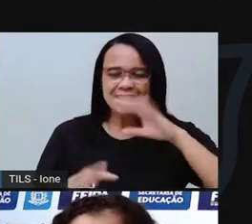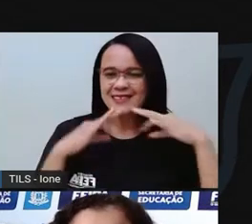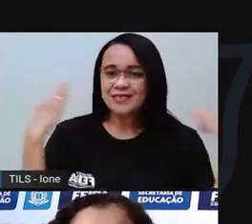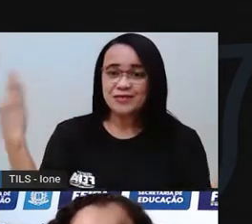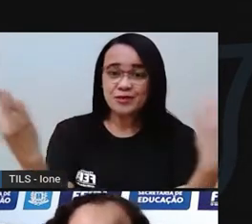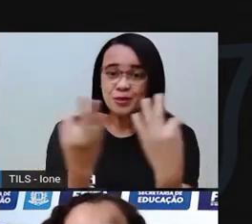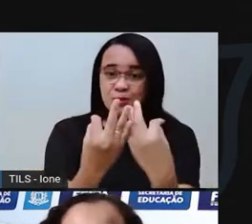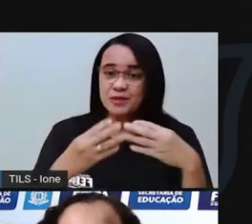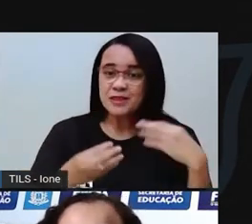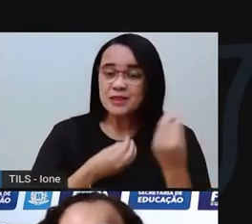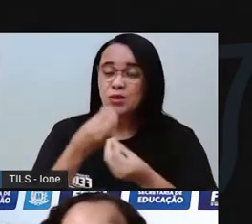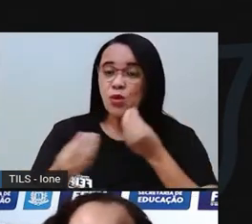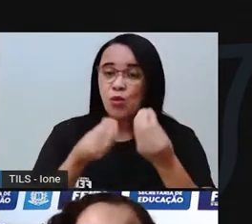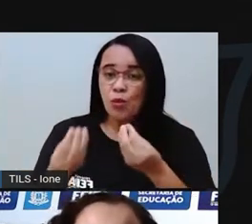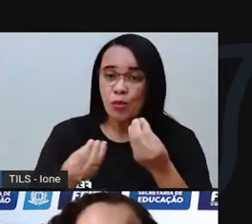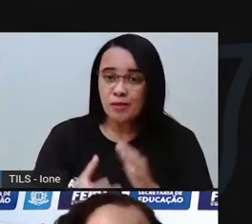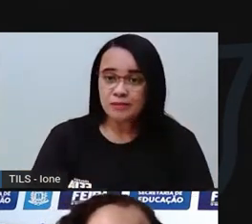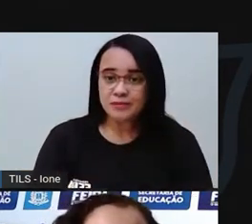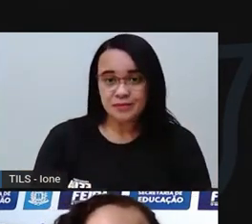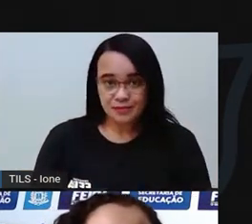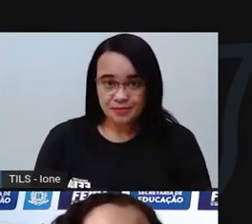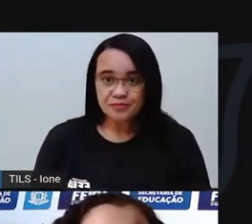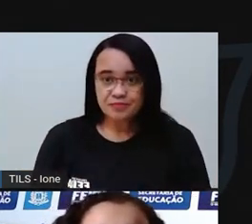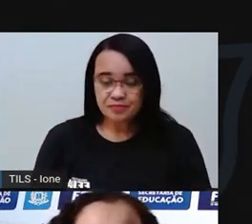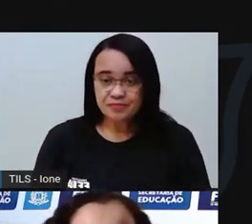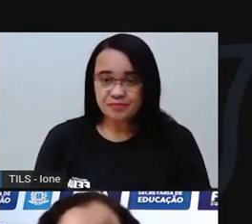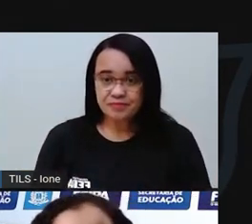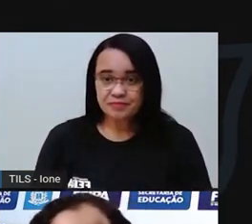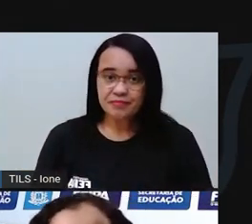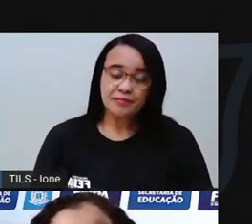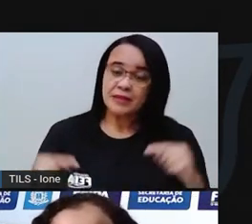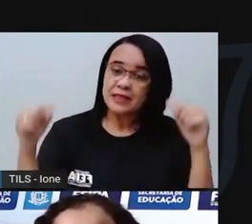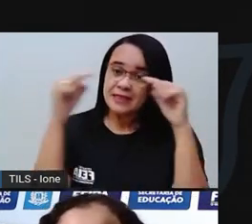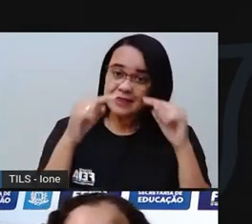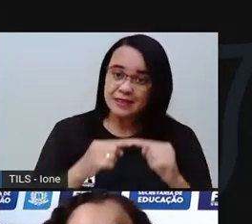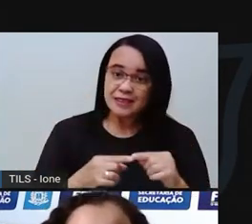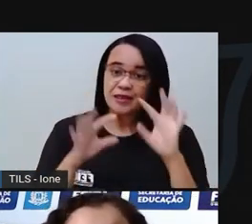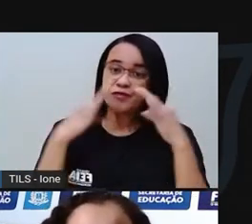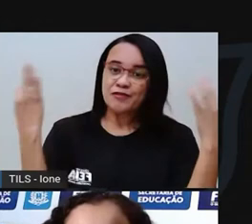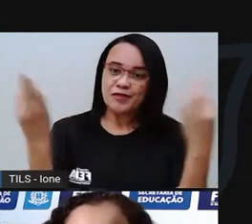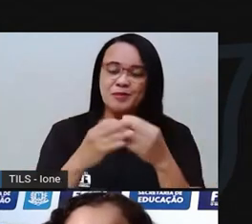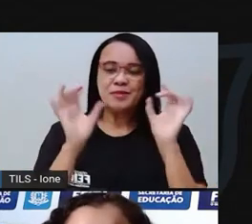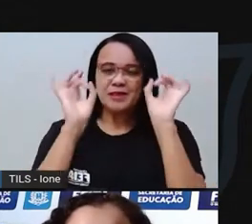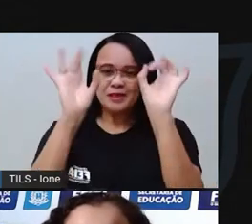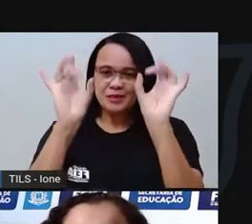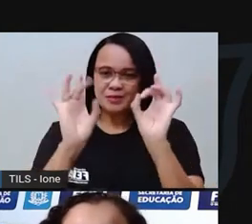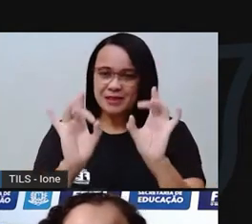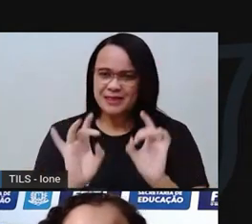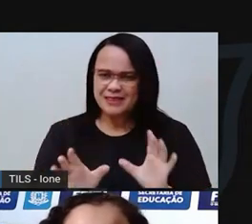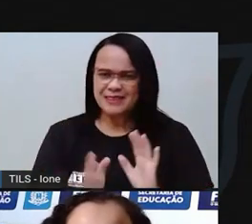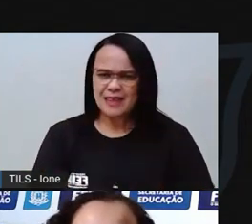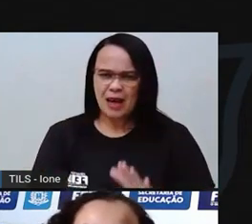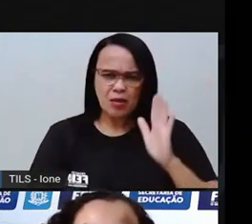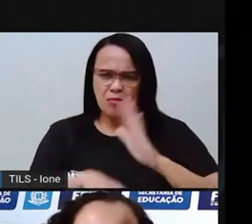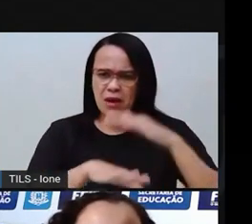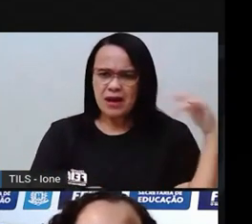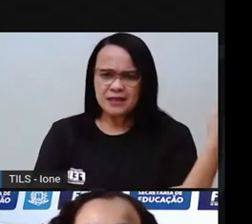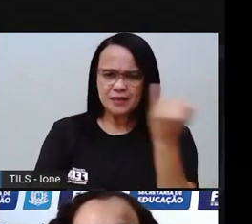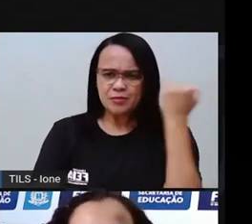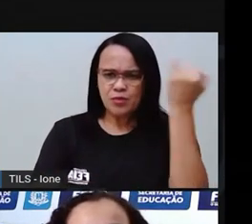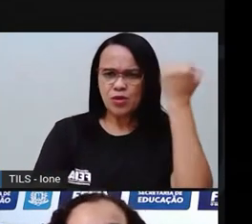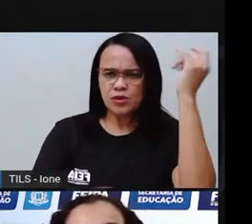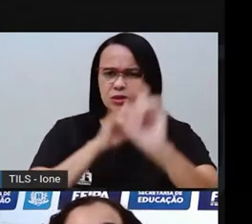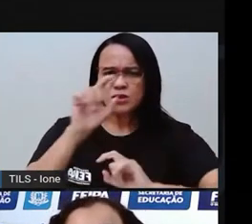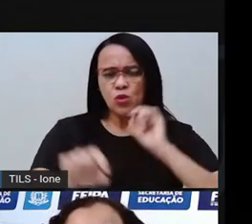é isso que torna as famílias especiais. O que importa, na verdade, não é a forma como essas